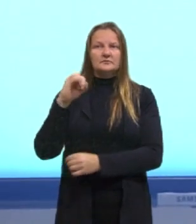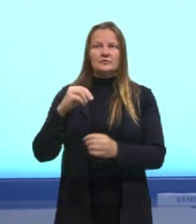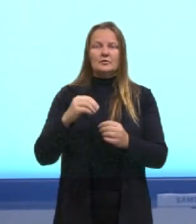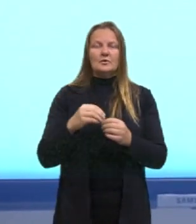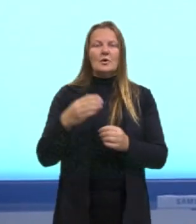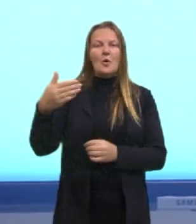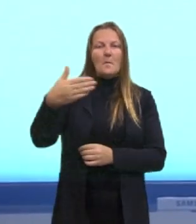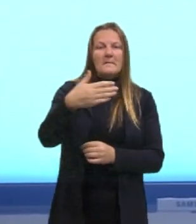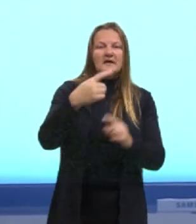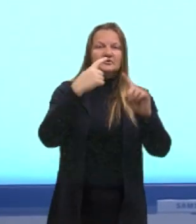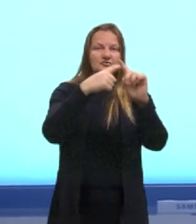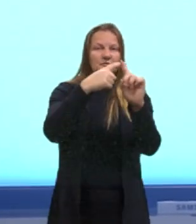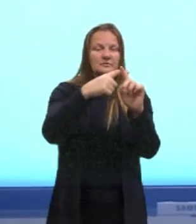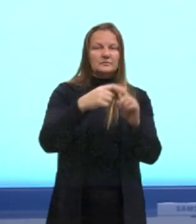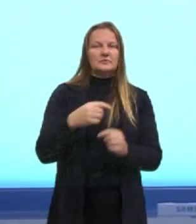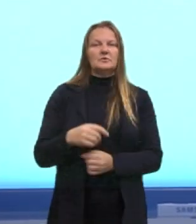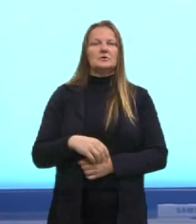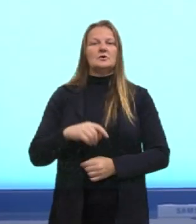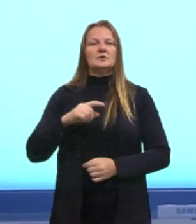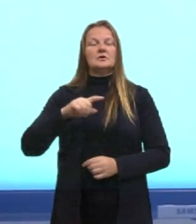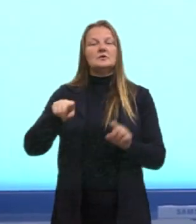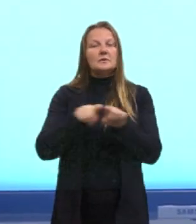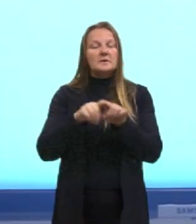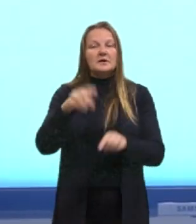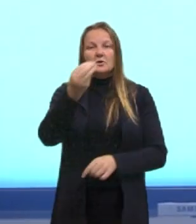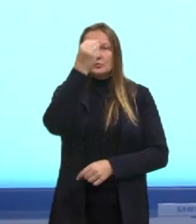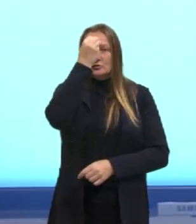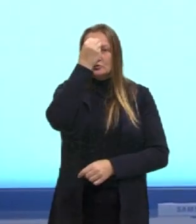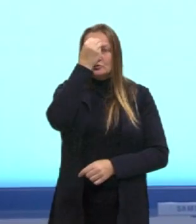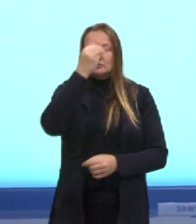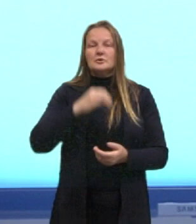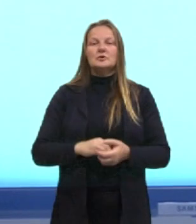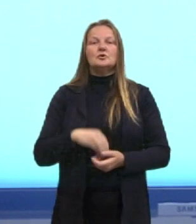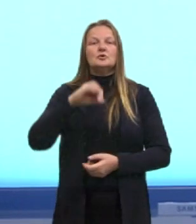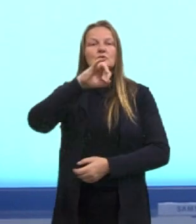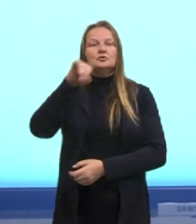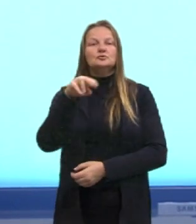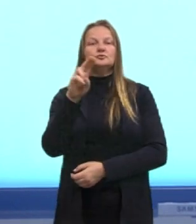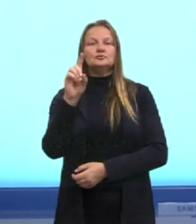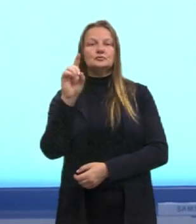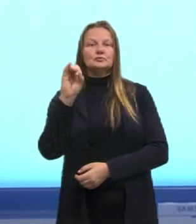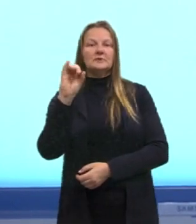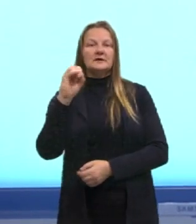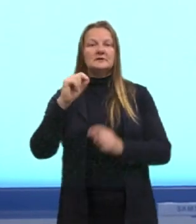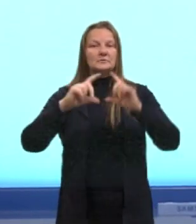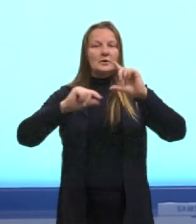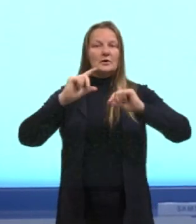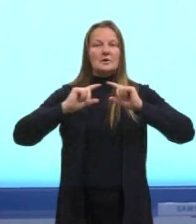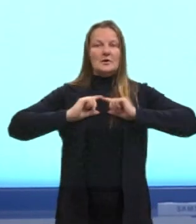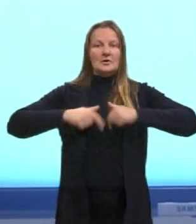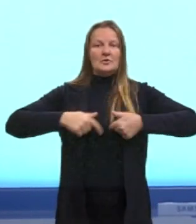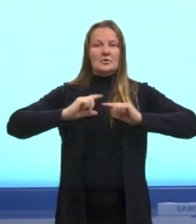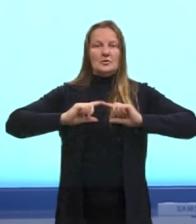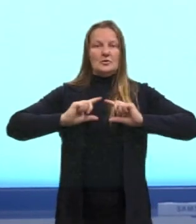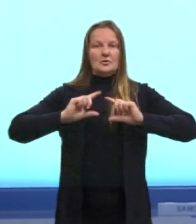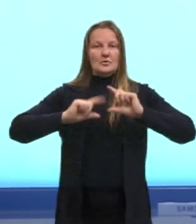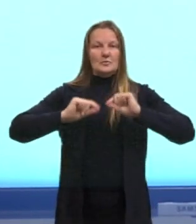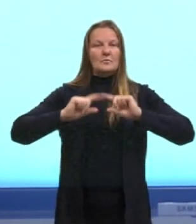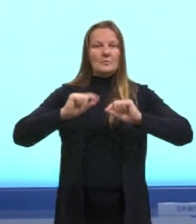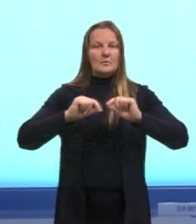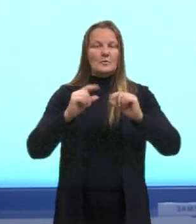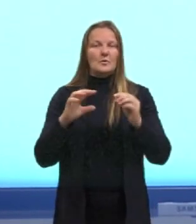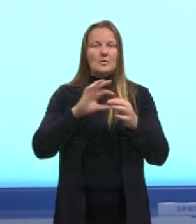questão, do judaísmo, né, a estrela de Davi, né, a concepção entre o